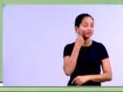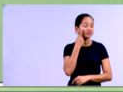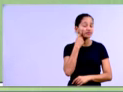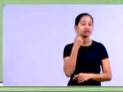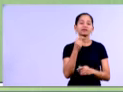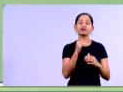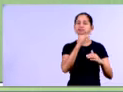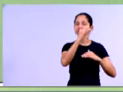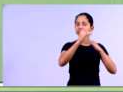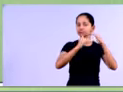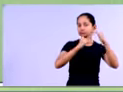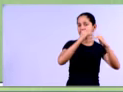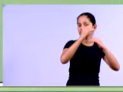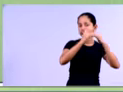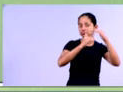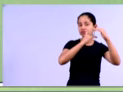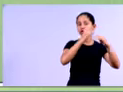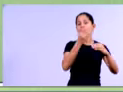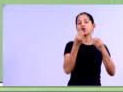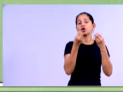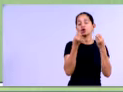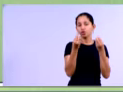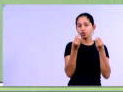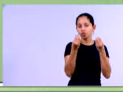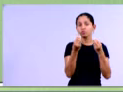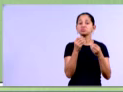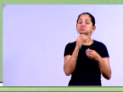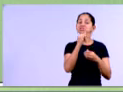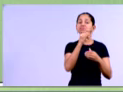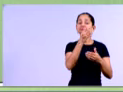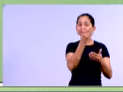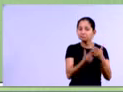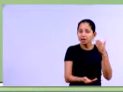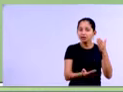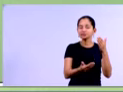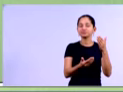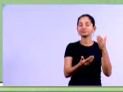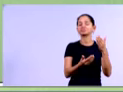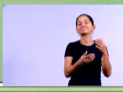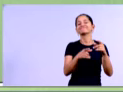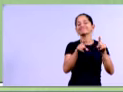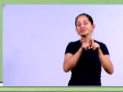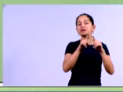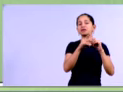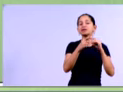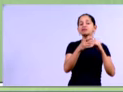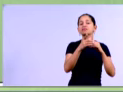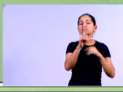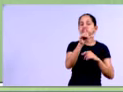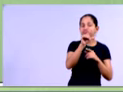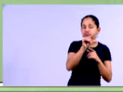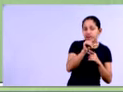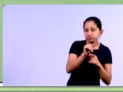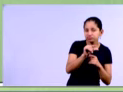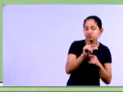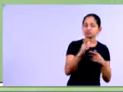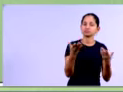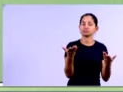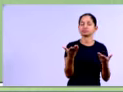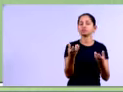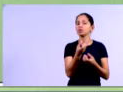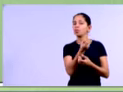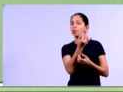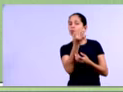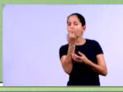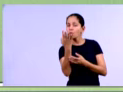mede a evolução positiva, né, quando cresce, né, ou negativa, né, quando diminui, trata-se de um percentual que mede o quanto o